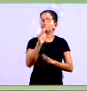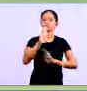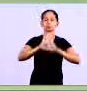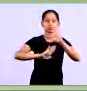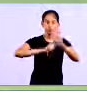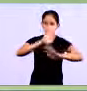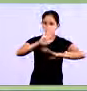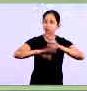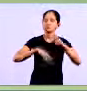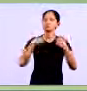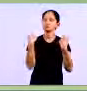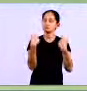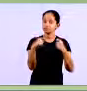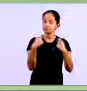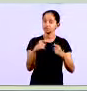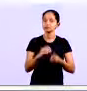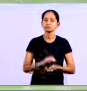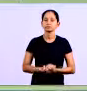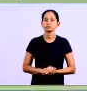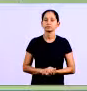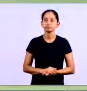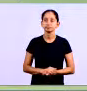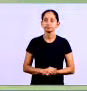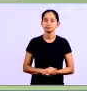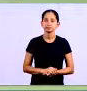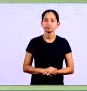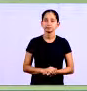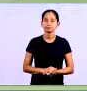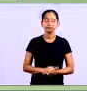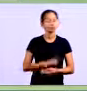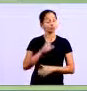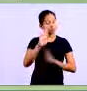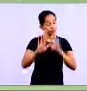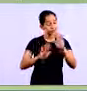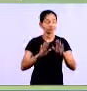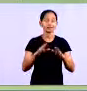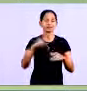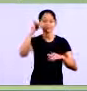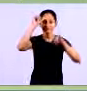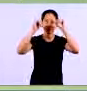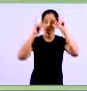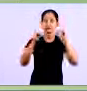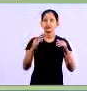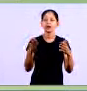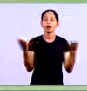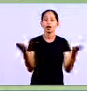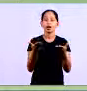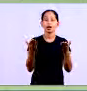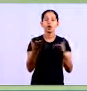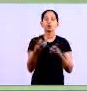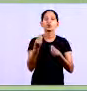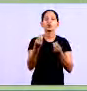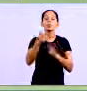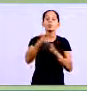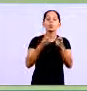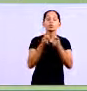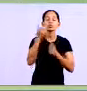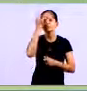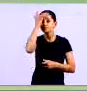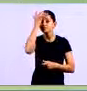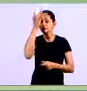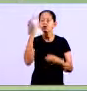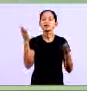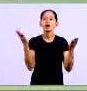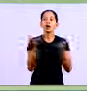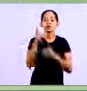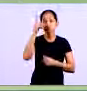faça esse controle da conta corrente não facilite temos aqui também um controle fácil para a conta corrente né você vai lançar